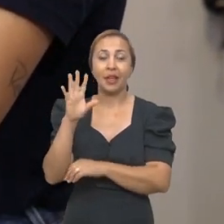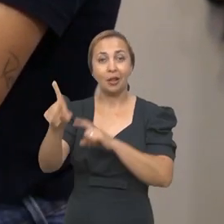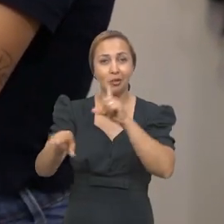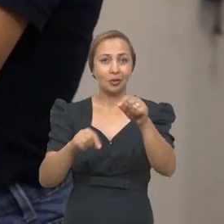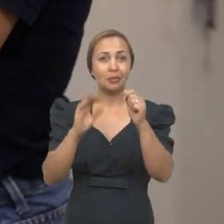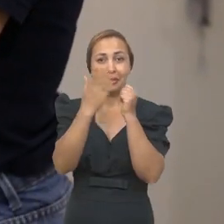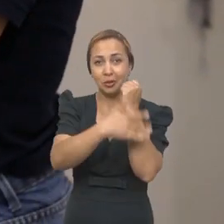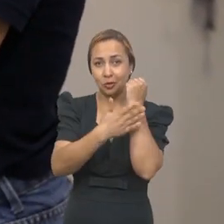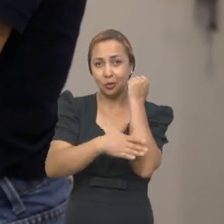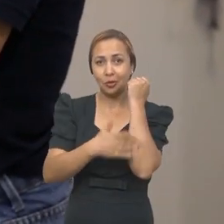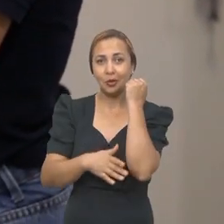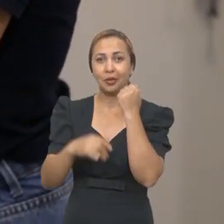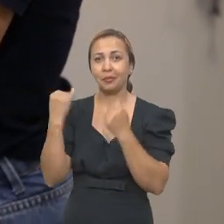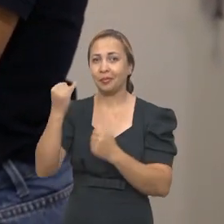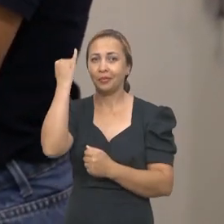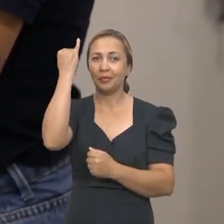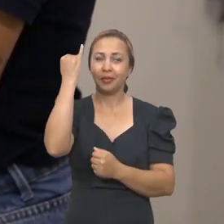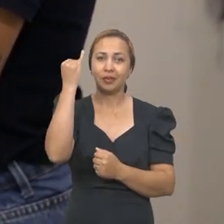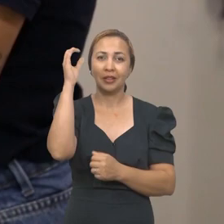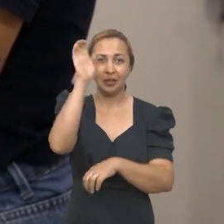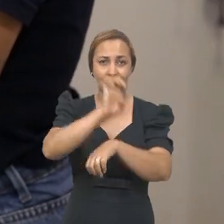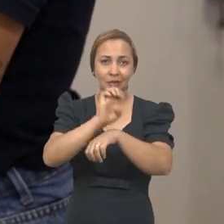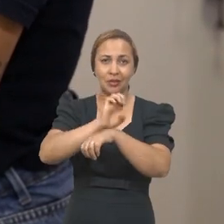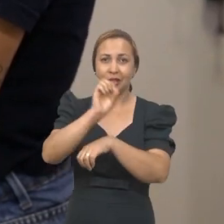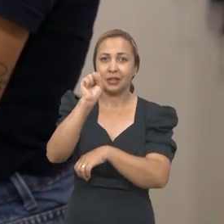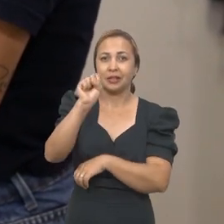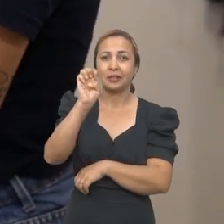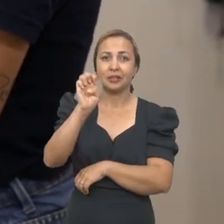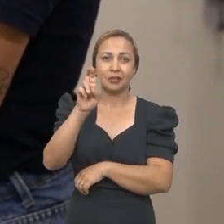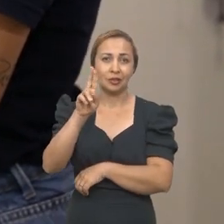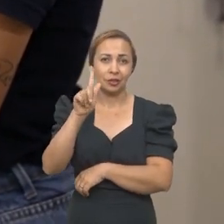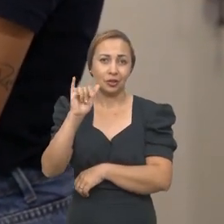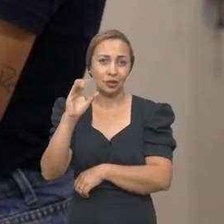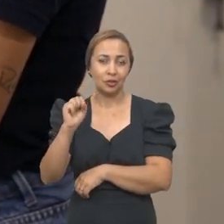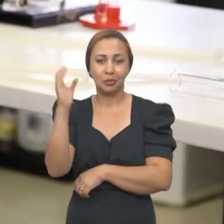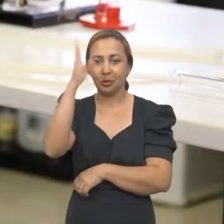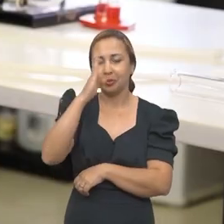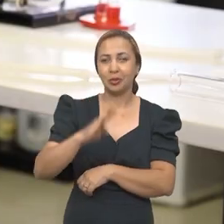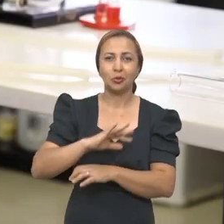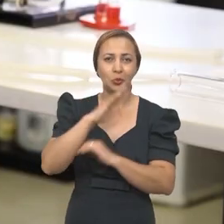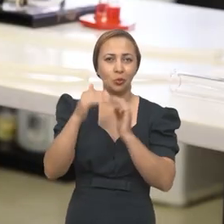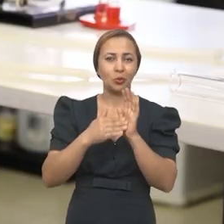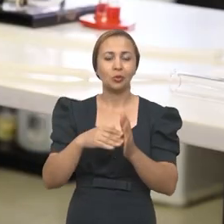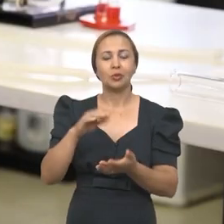pela importância dela no estado do Sergipe, no Brasil como um todo.